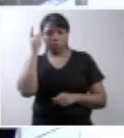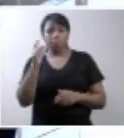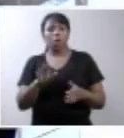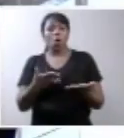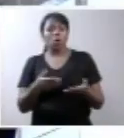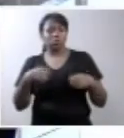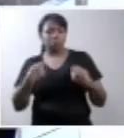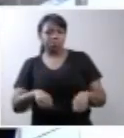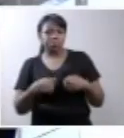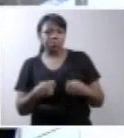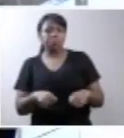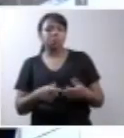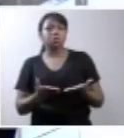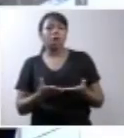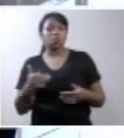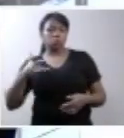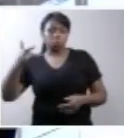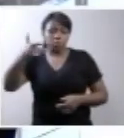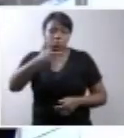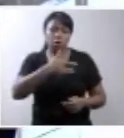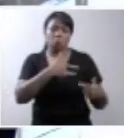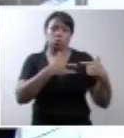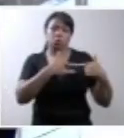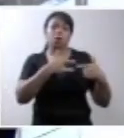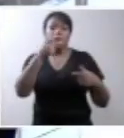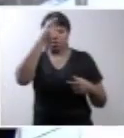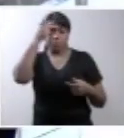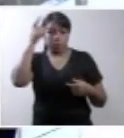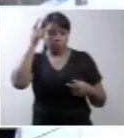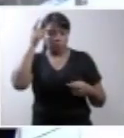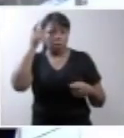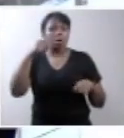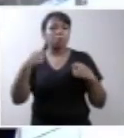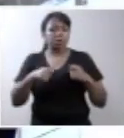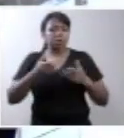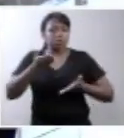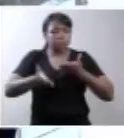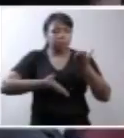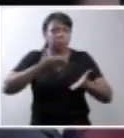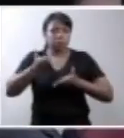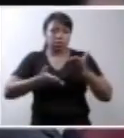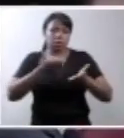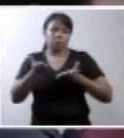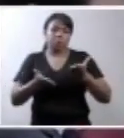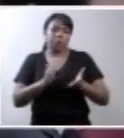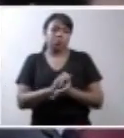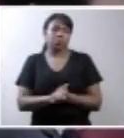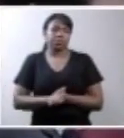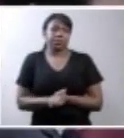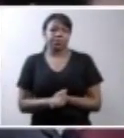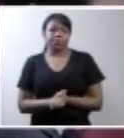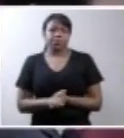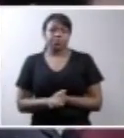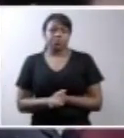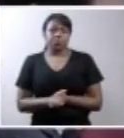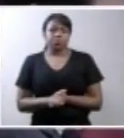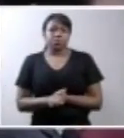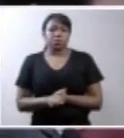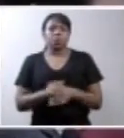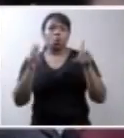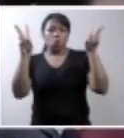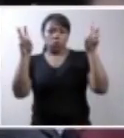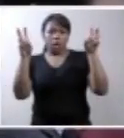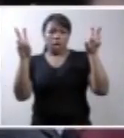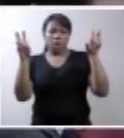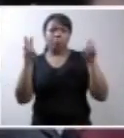Quando necessário, a sua saúde submete-o a tratamento cirúrgico. O tema